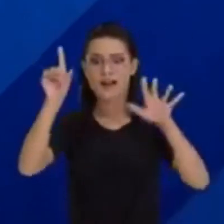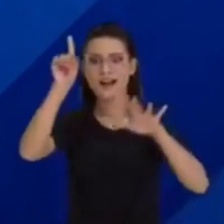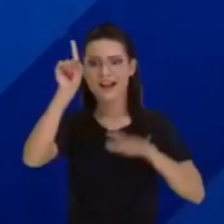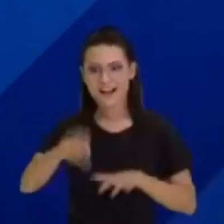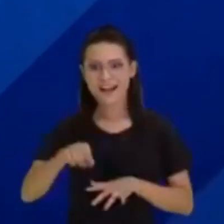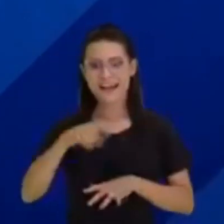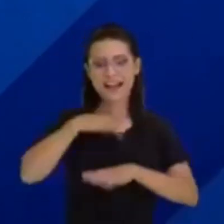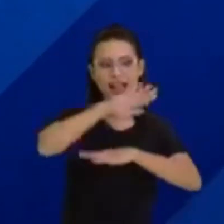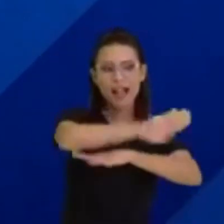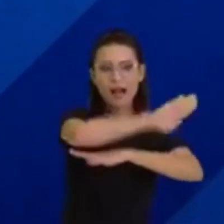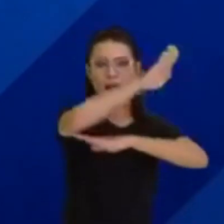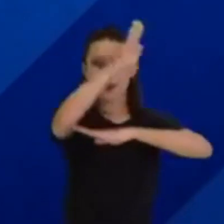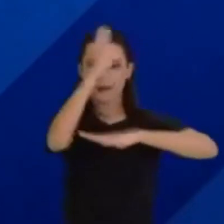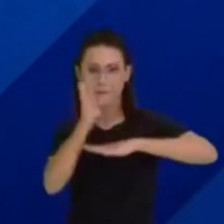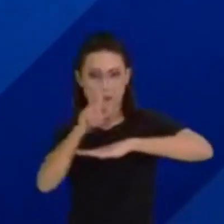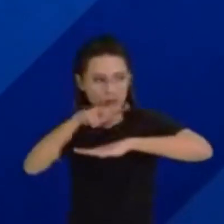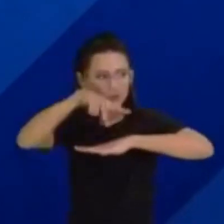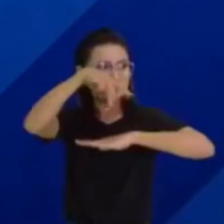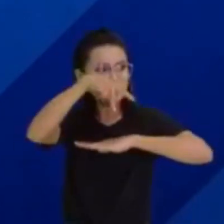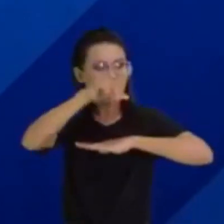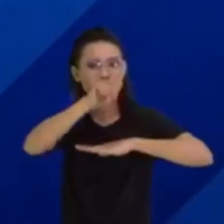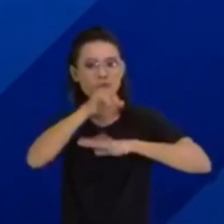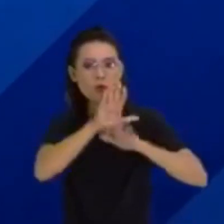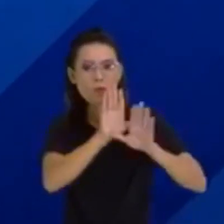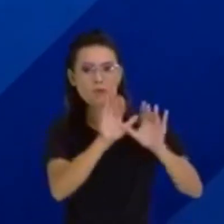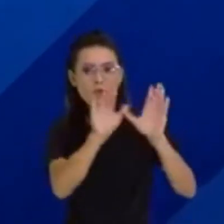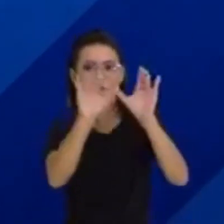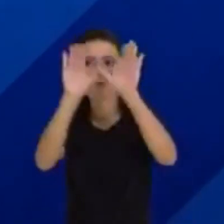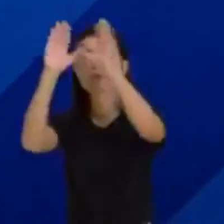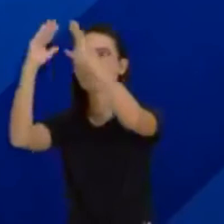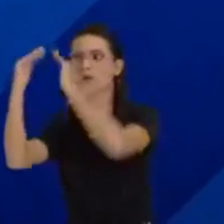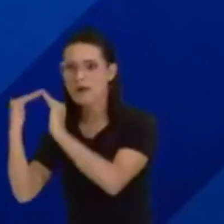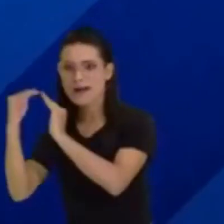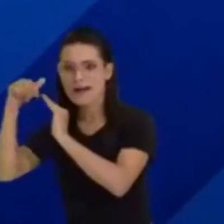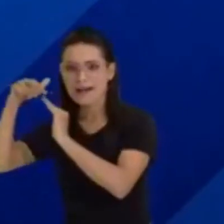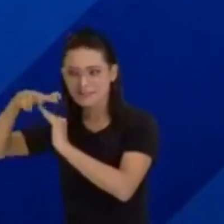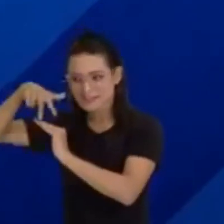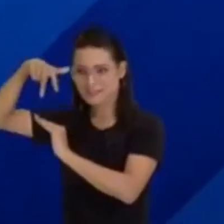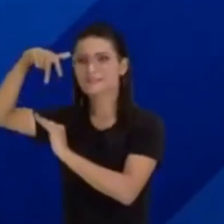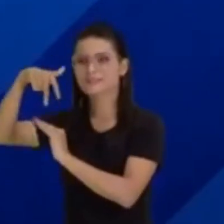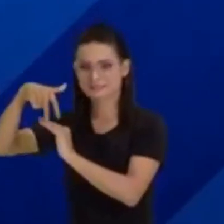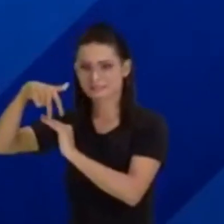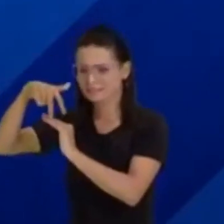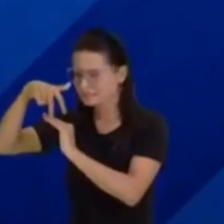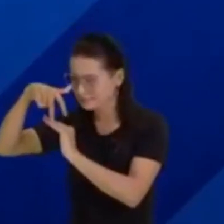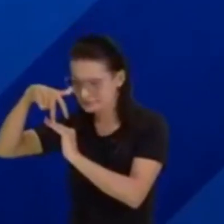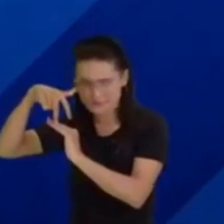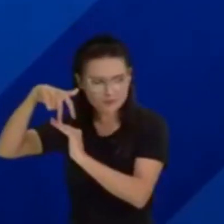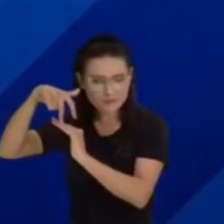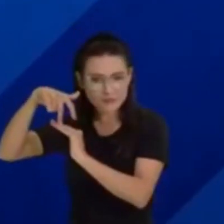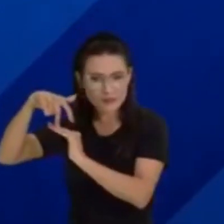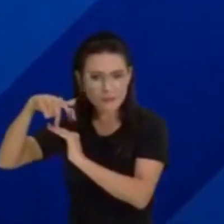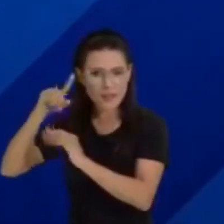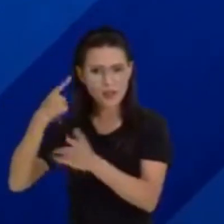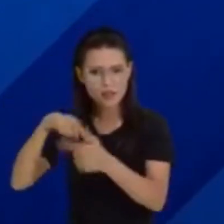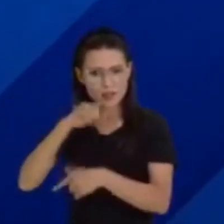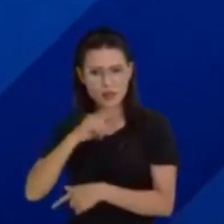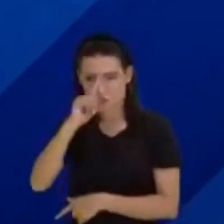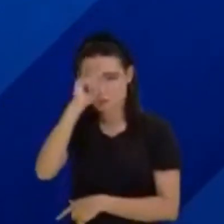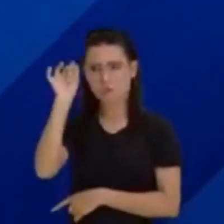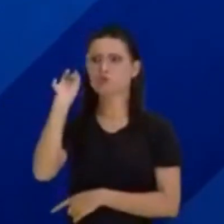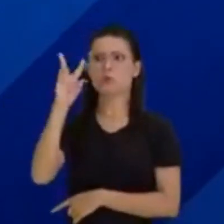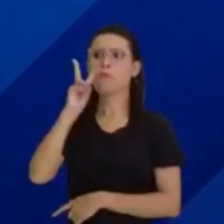voou e ficou lá em cima da casinha. Nós descobrimos isso, não só pela imagem da Matinta lá em cima da casinha, nós descobrimos isso,